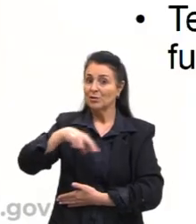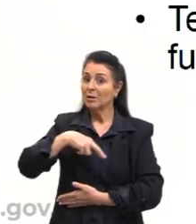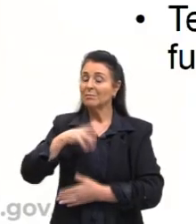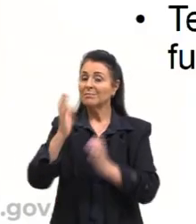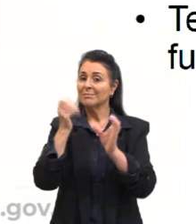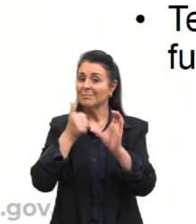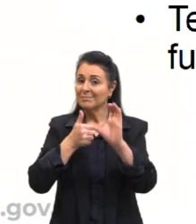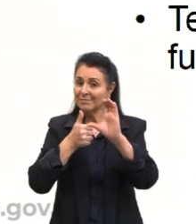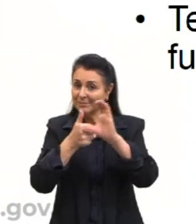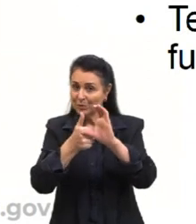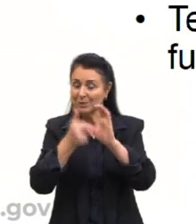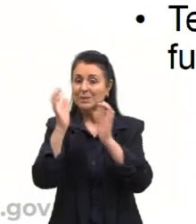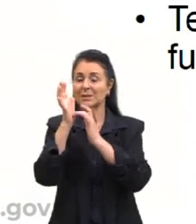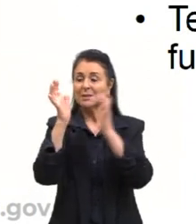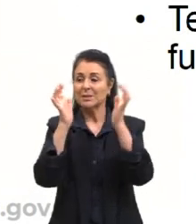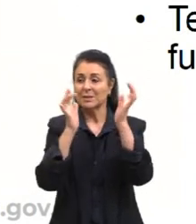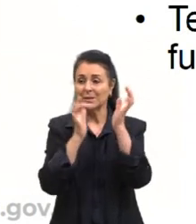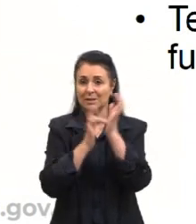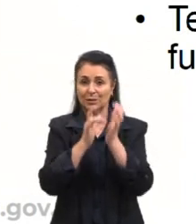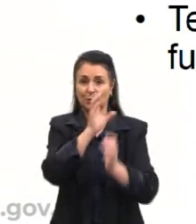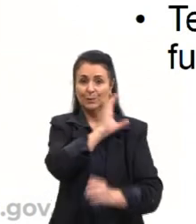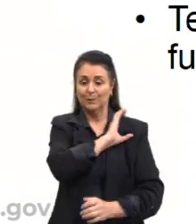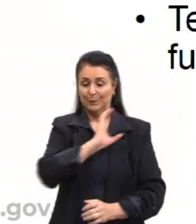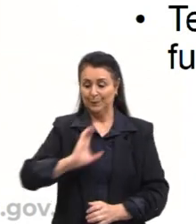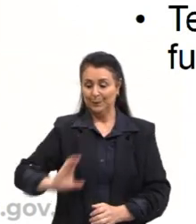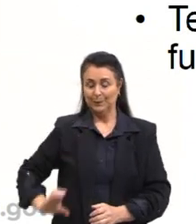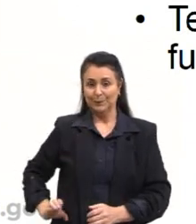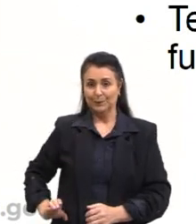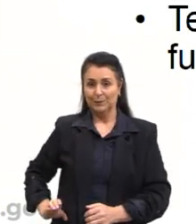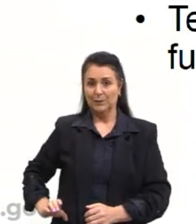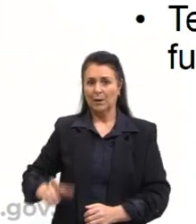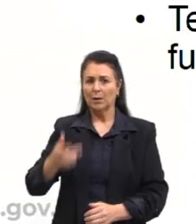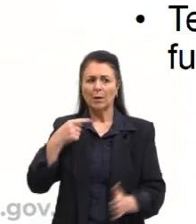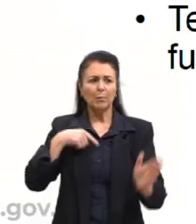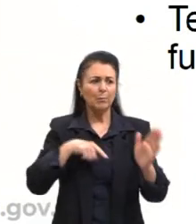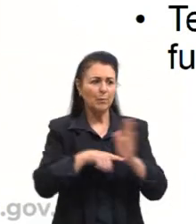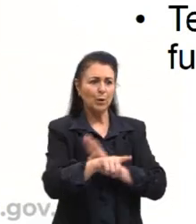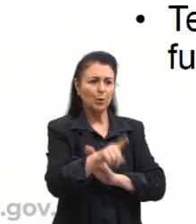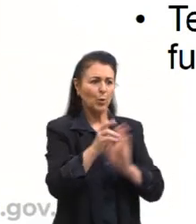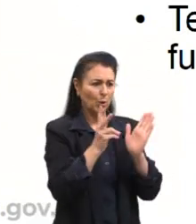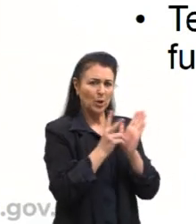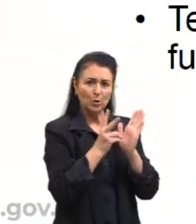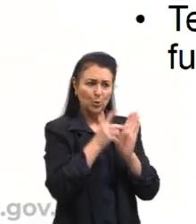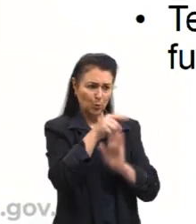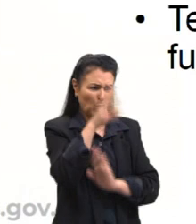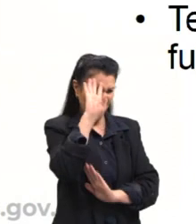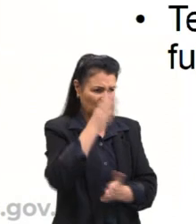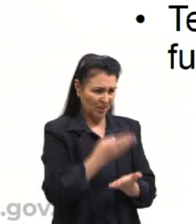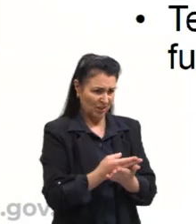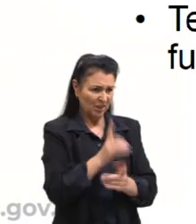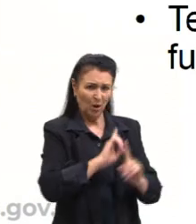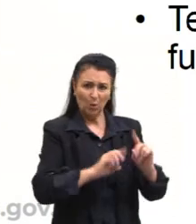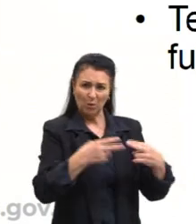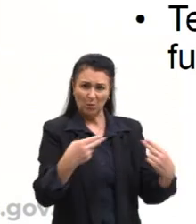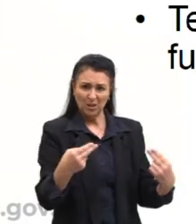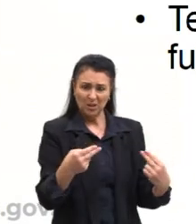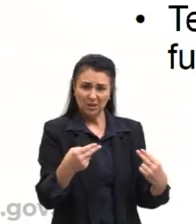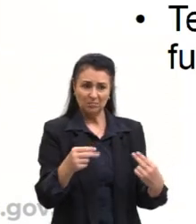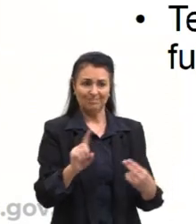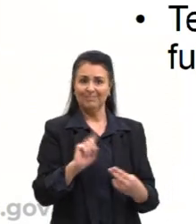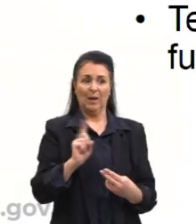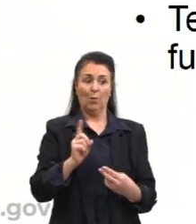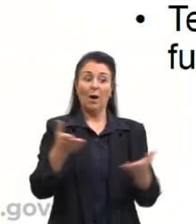Então, assim, ninguém perguntou para o indígena se ele tinha alguma crença, se ele tinha alguma atividade. Simplesmente falaram,